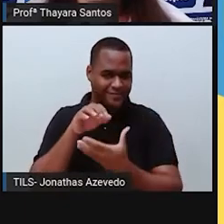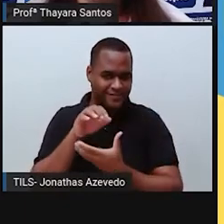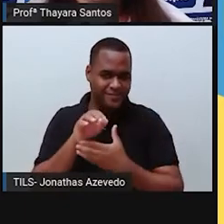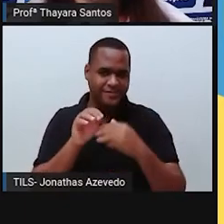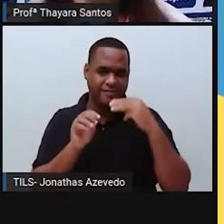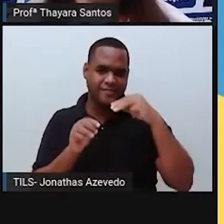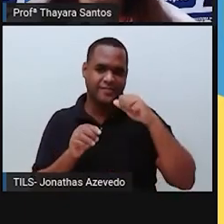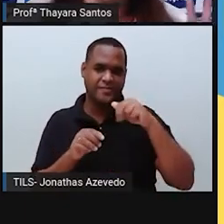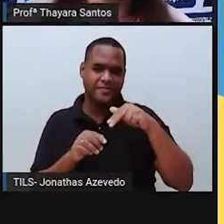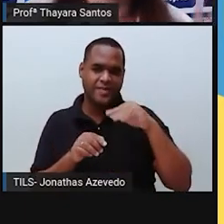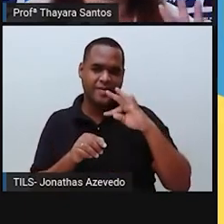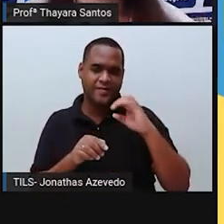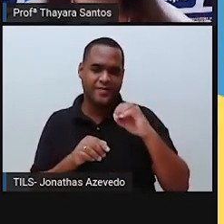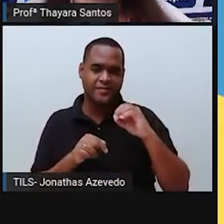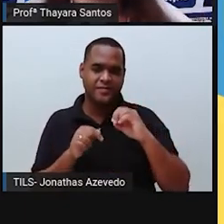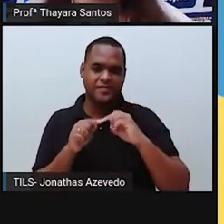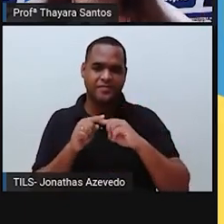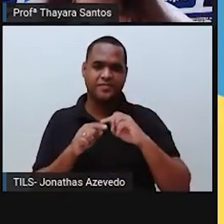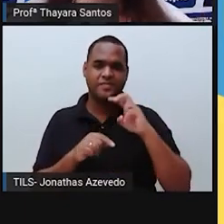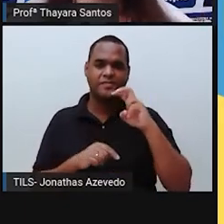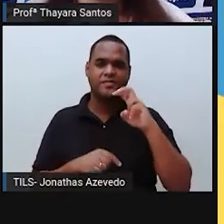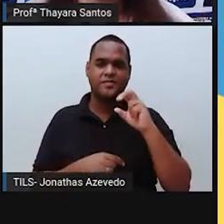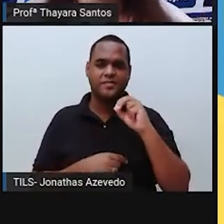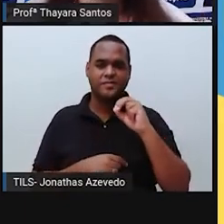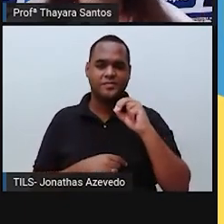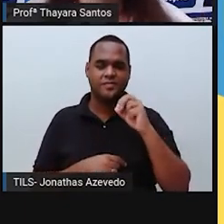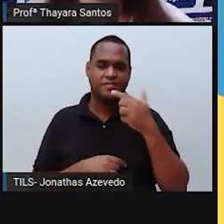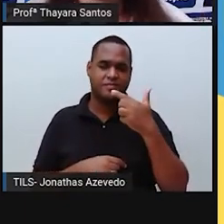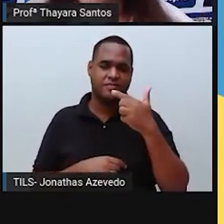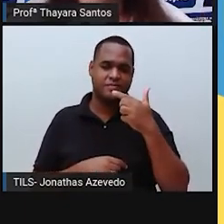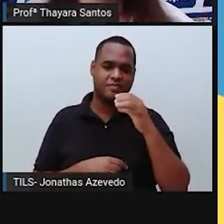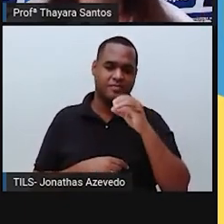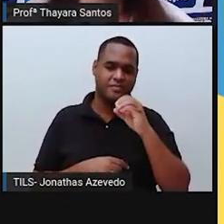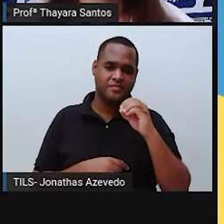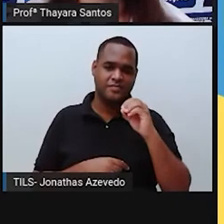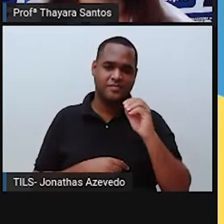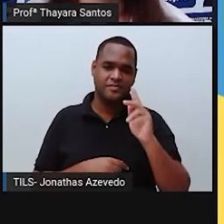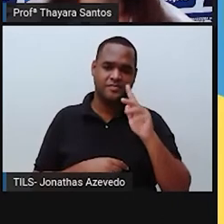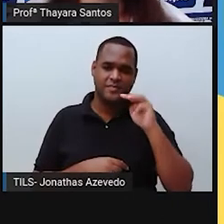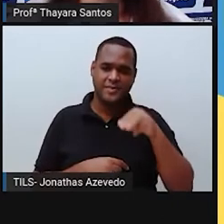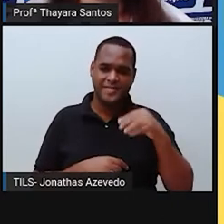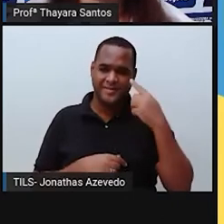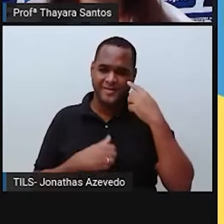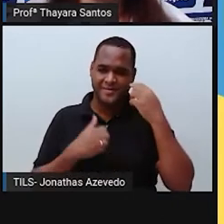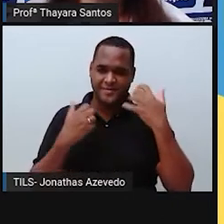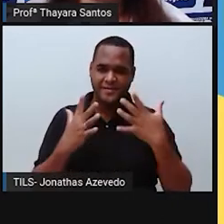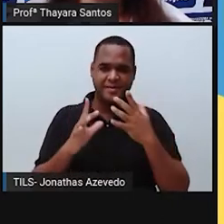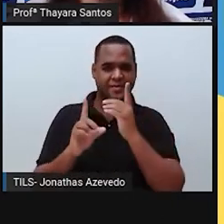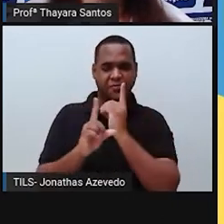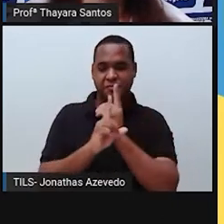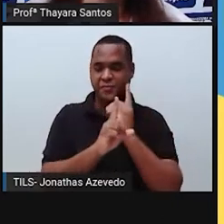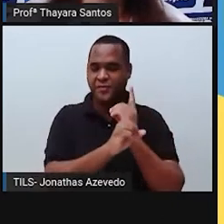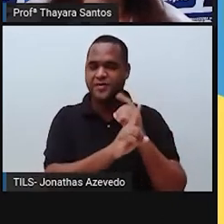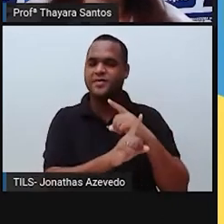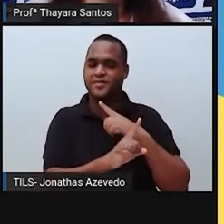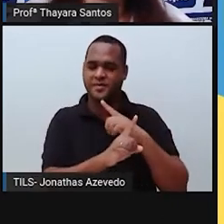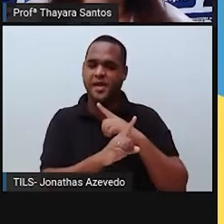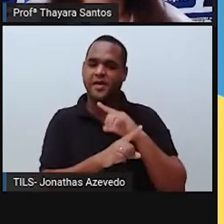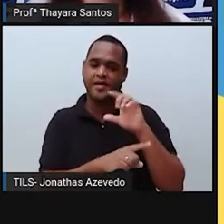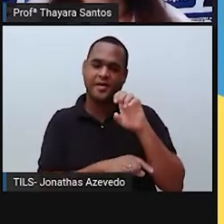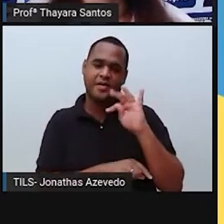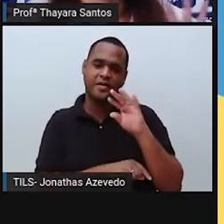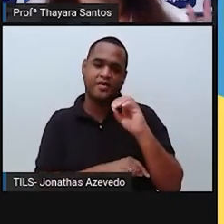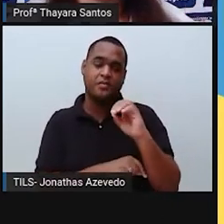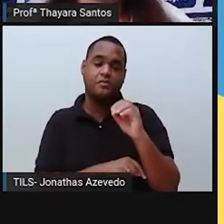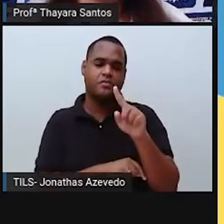Então, aqui, entre 50 e 200 quilômetros, é que a gente encontra a litosfera. Então, só